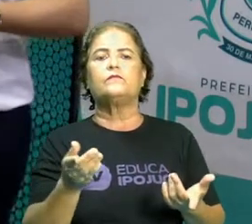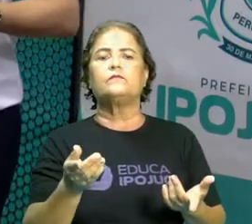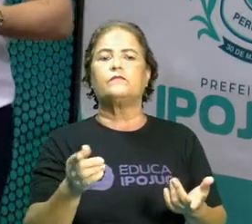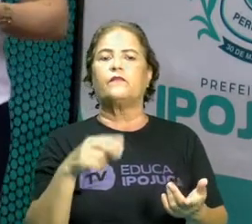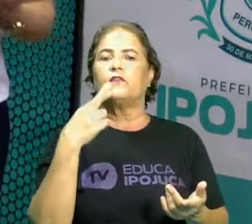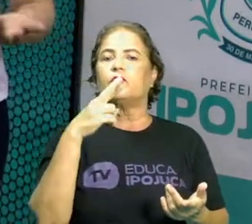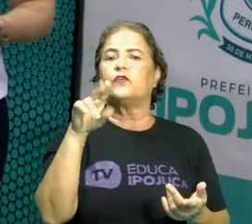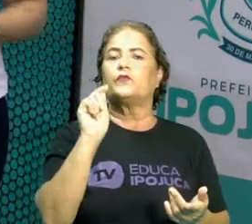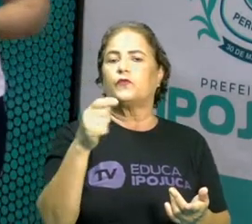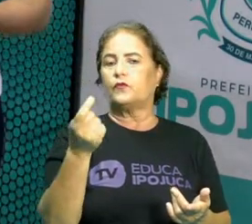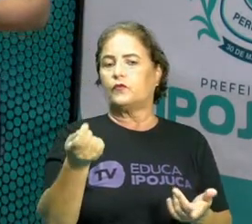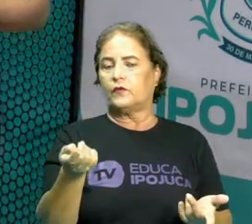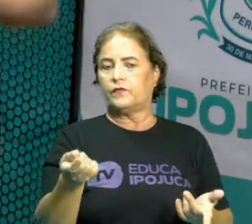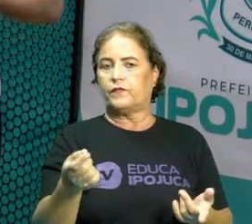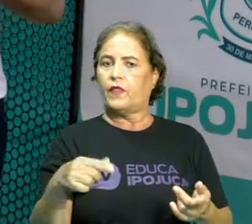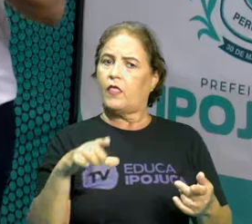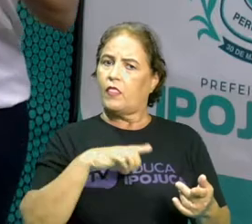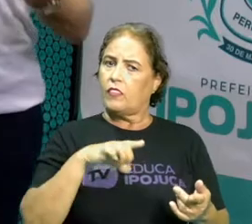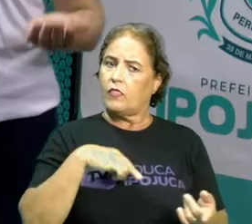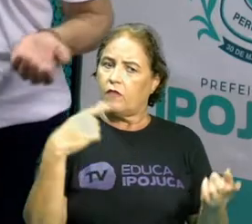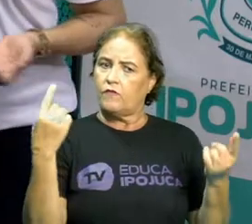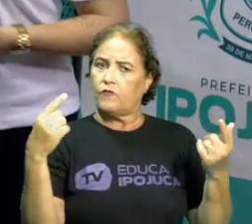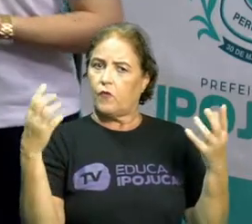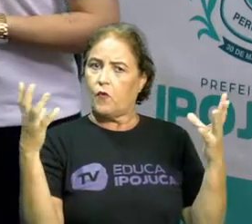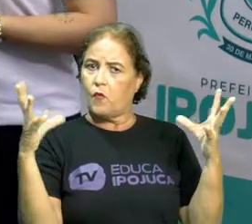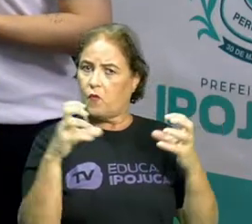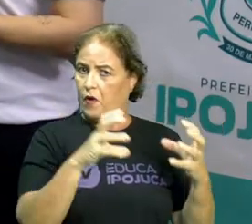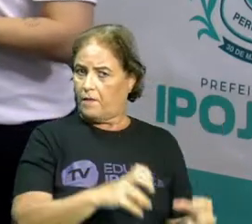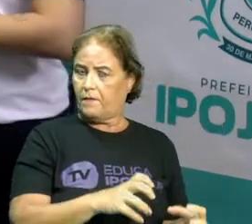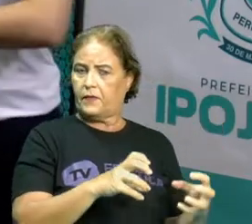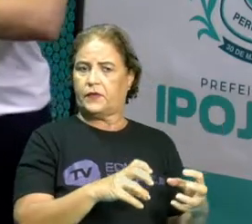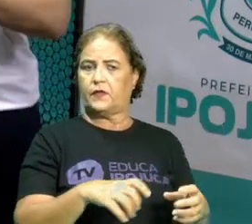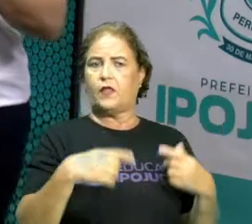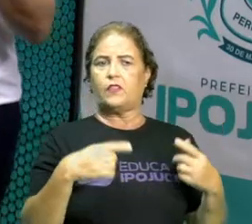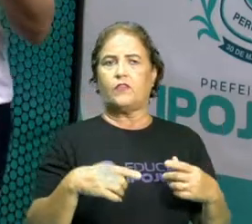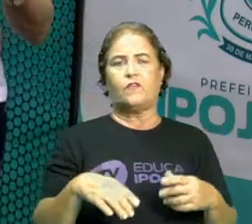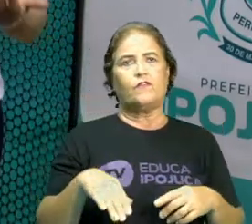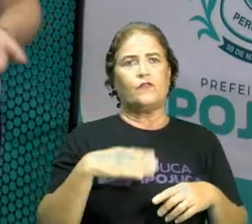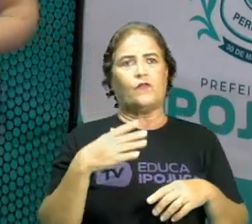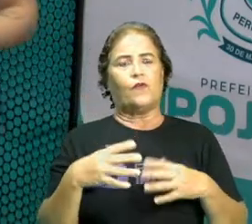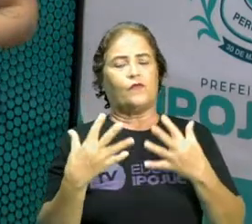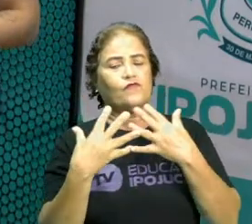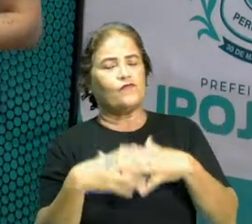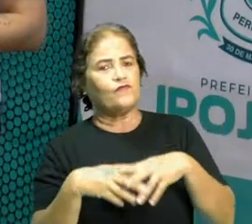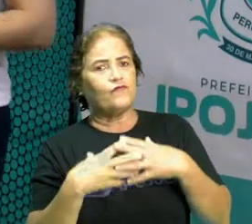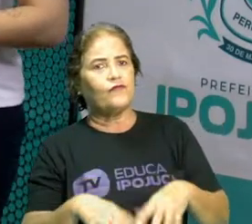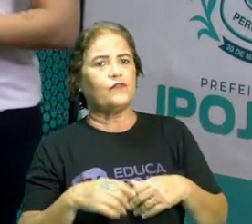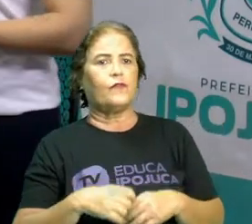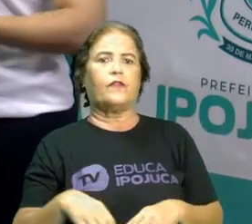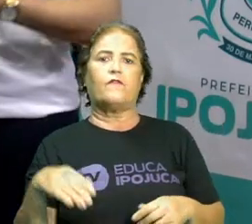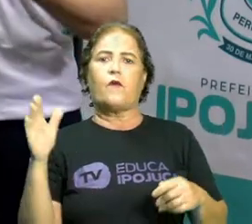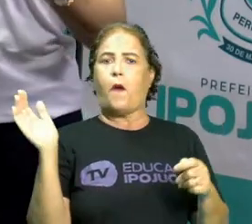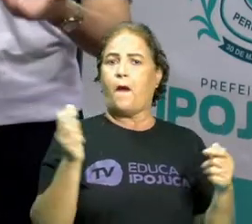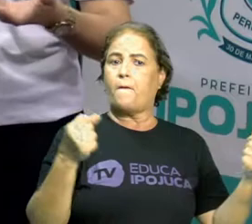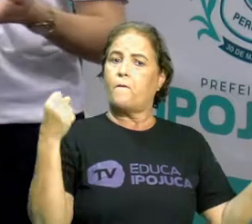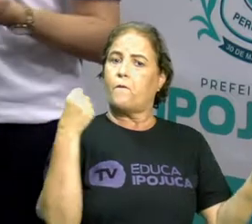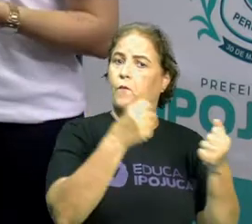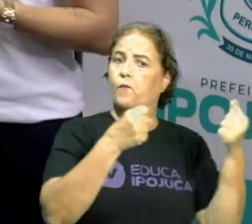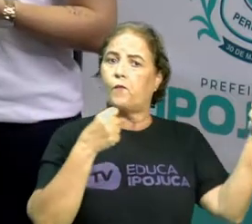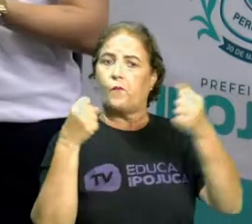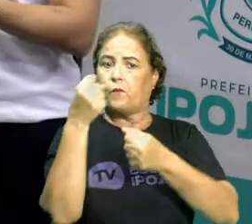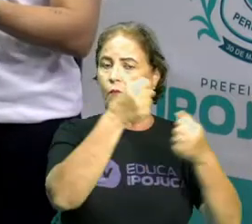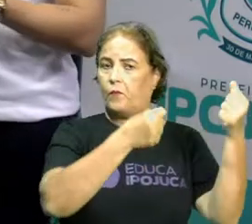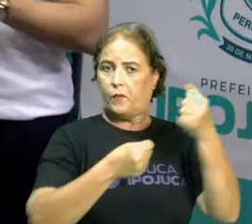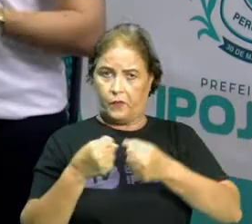Houve uma briga, houve um desentendimento, houve uma agressão, Eles brigaram.